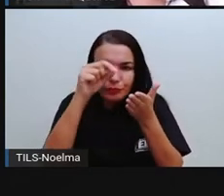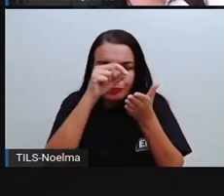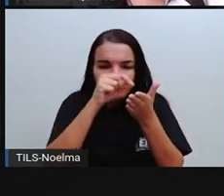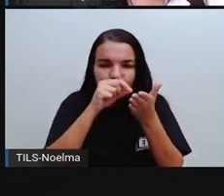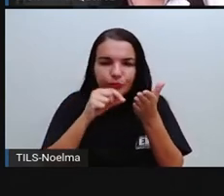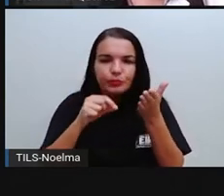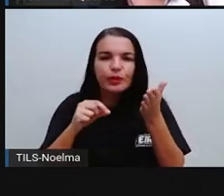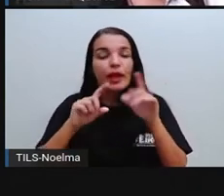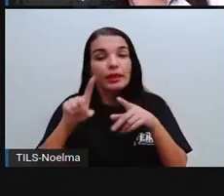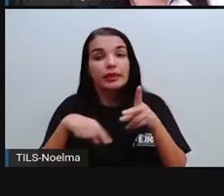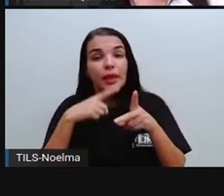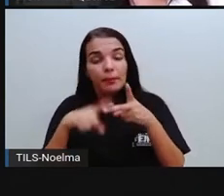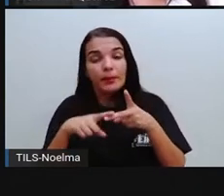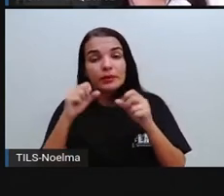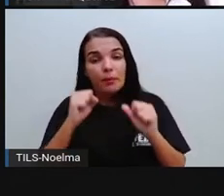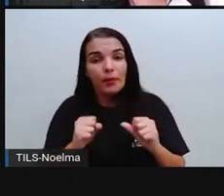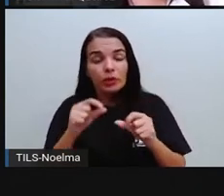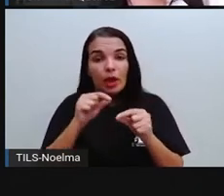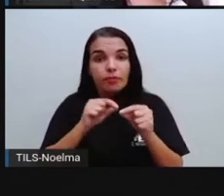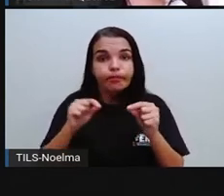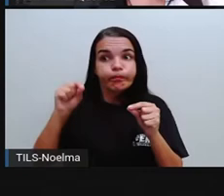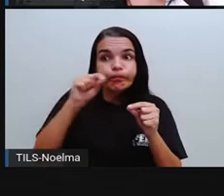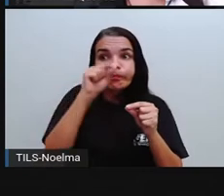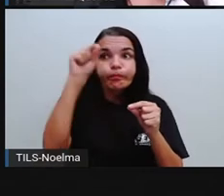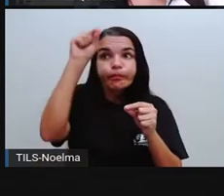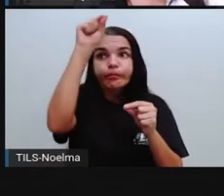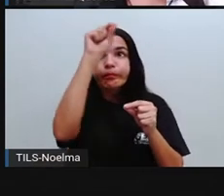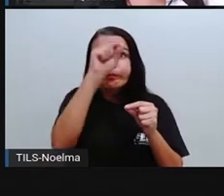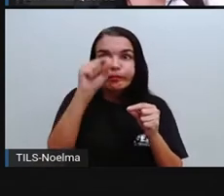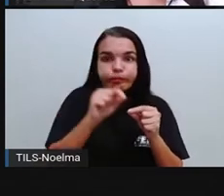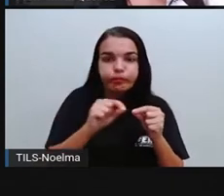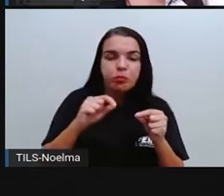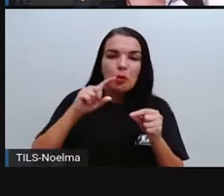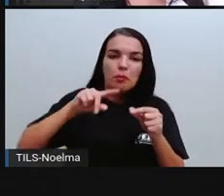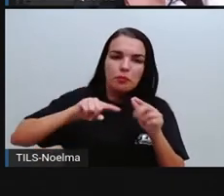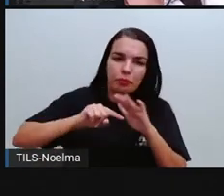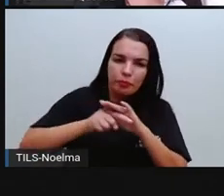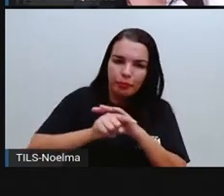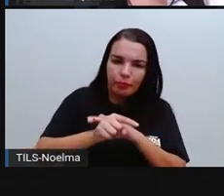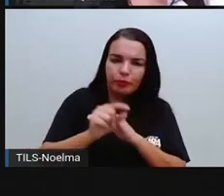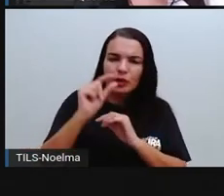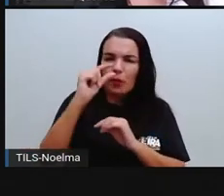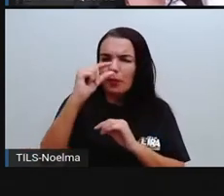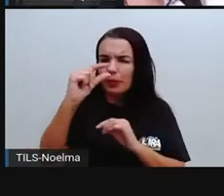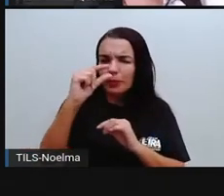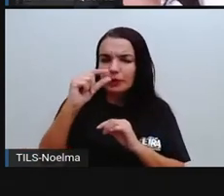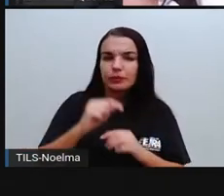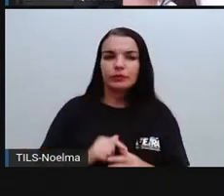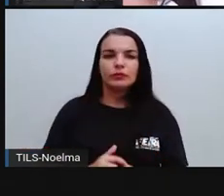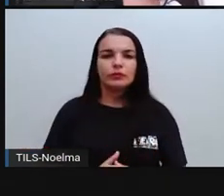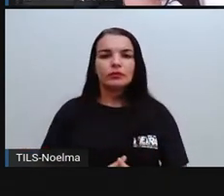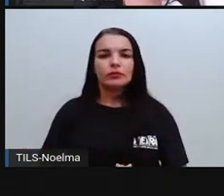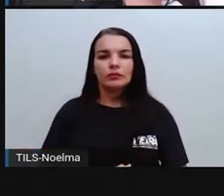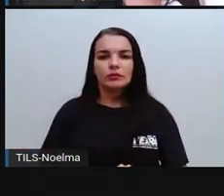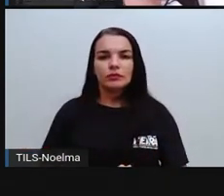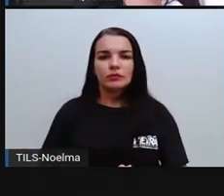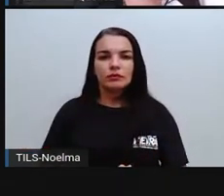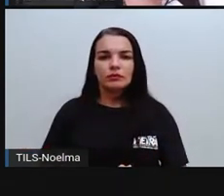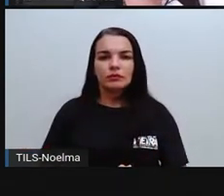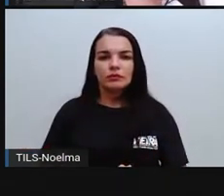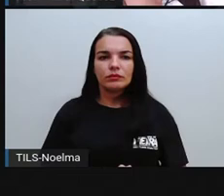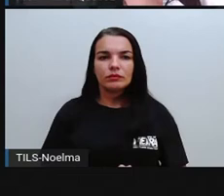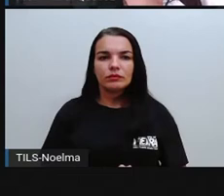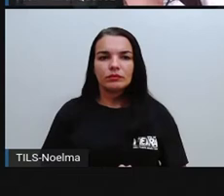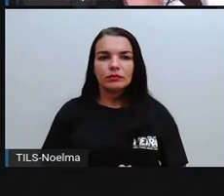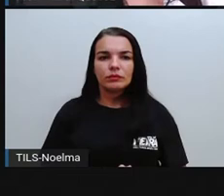forma leve. E depois você afundar aí esse lápis aí no isopor, né? O risco, para que fique bem